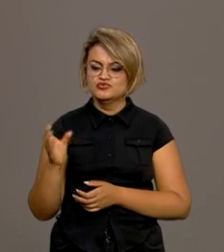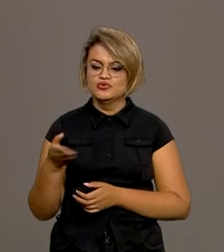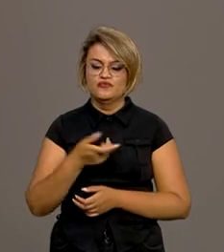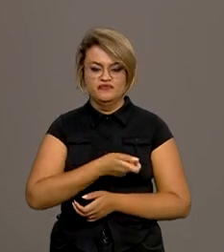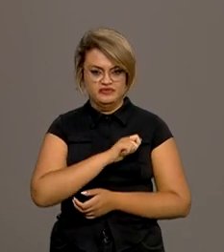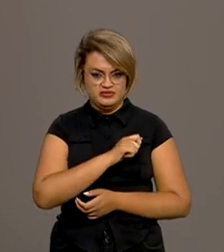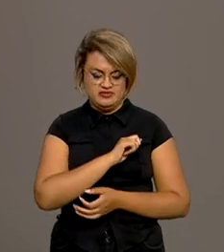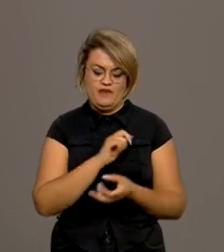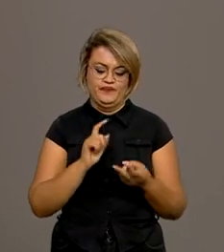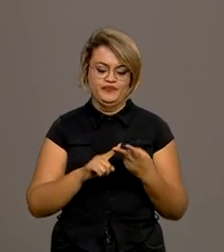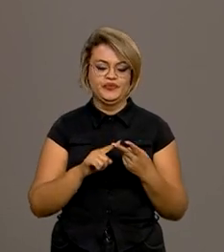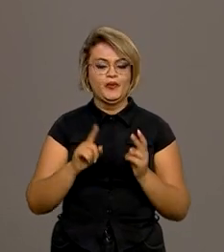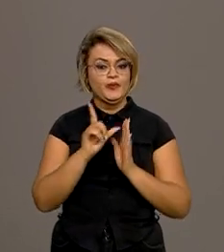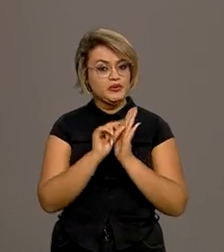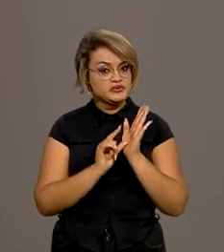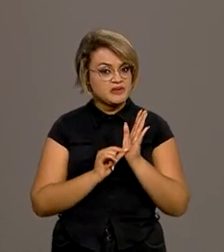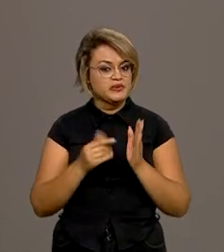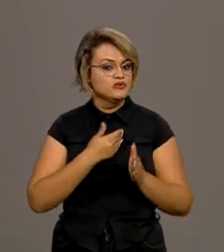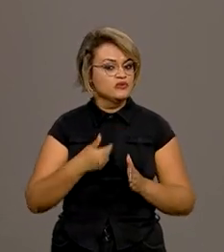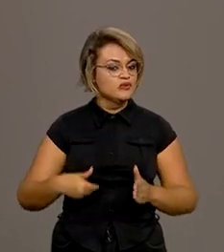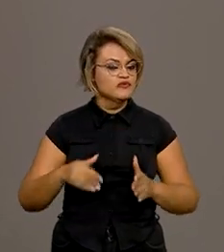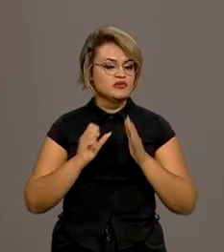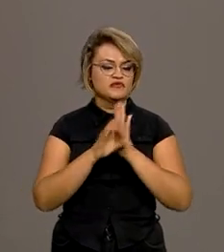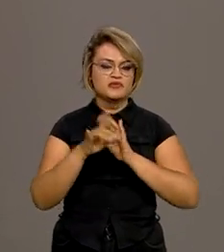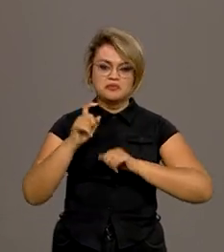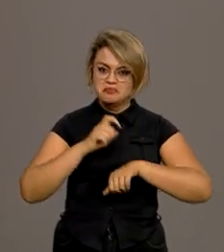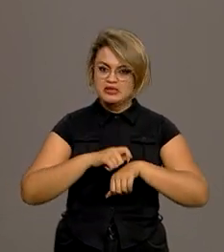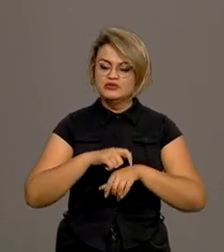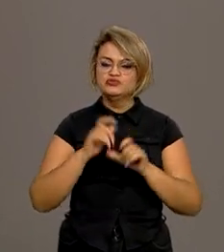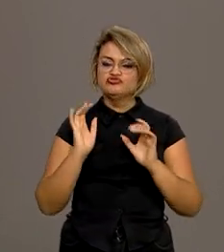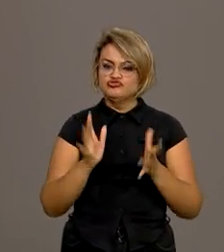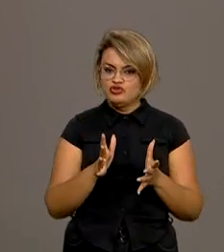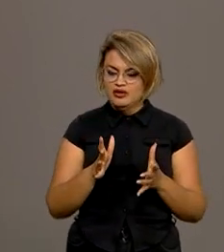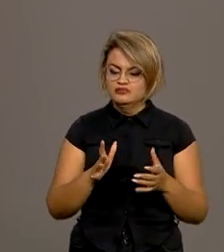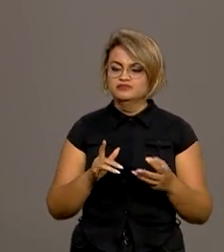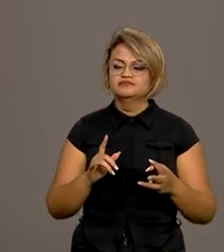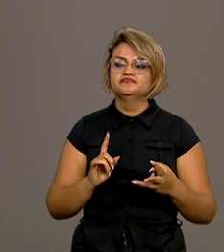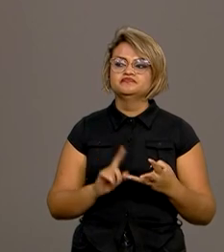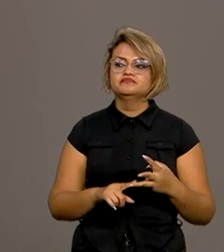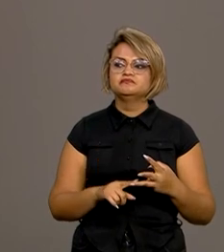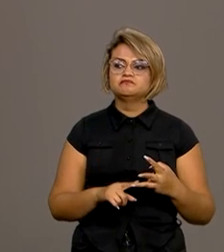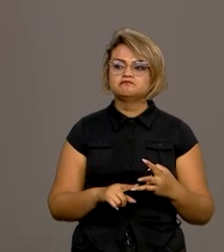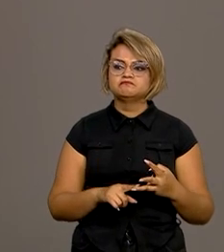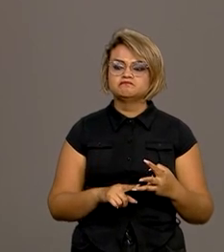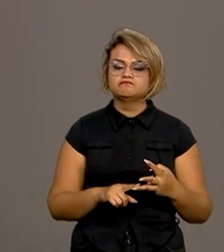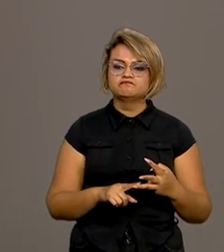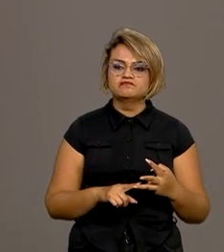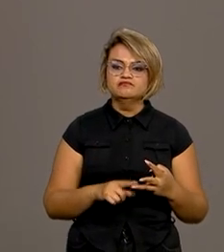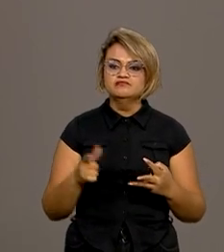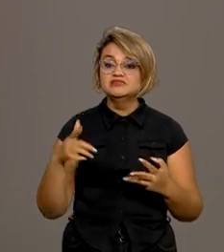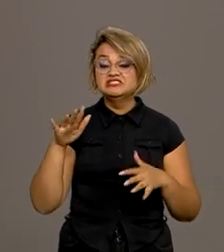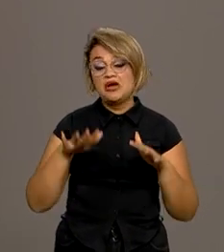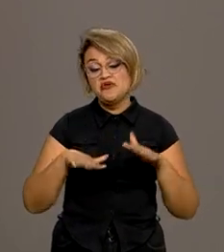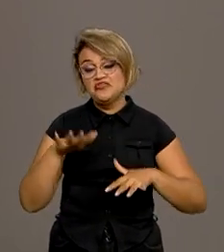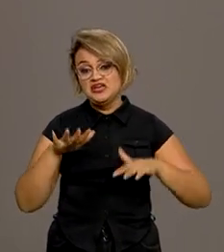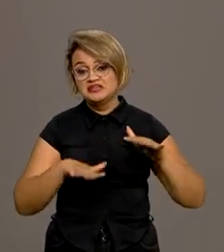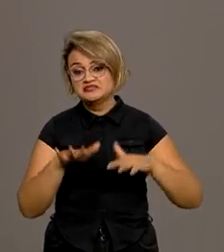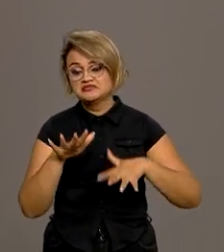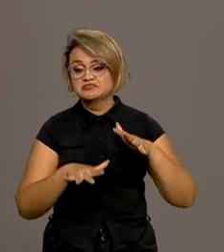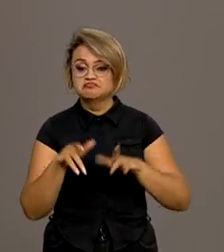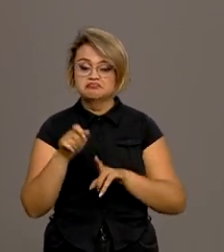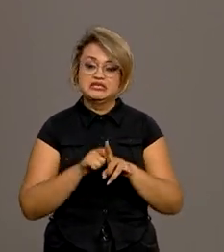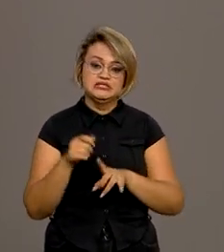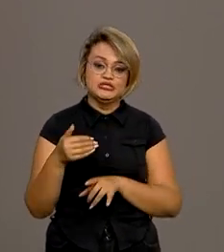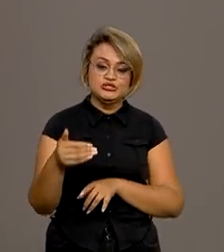o orçamento que o governo já encaminhou dentro do prazo, isso é fundamental, e também, quem sabe, nos próximos